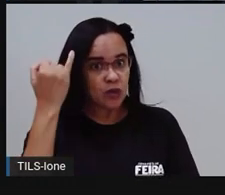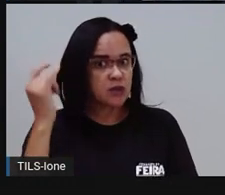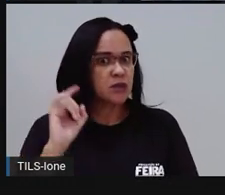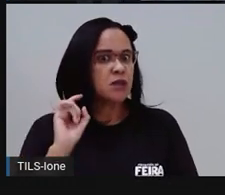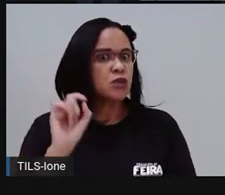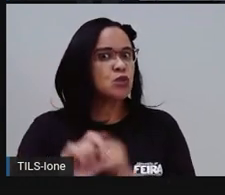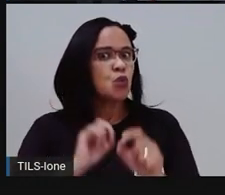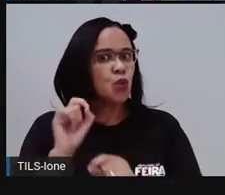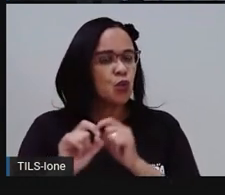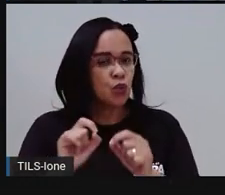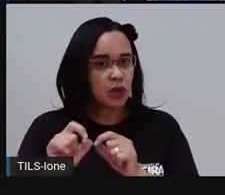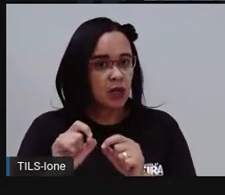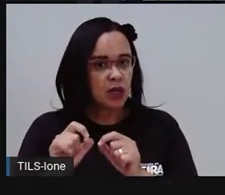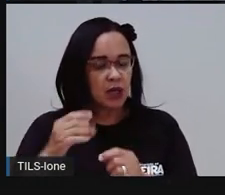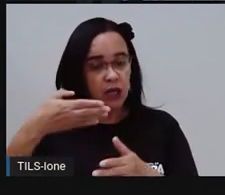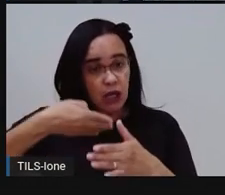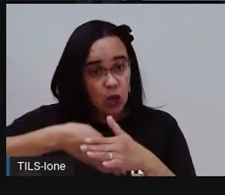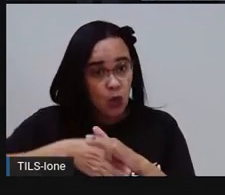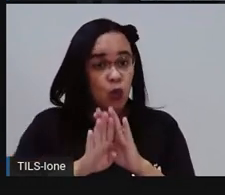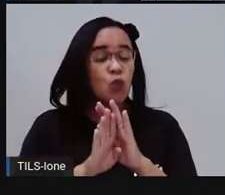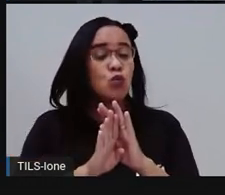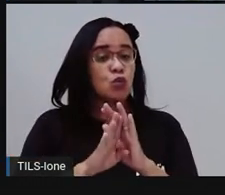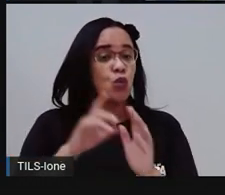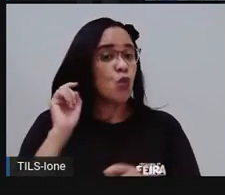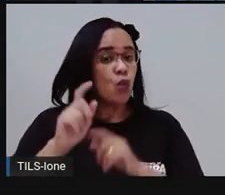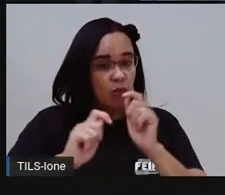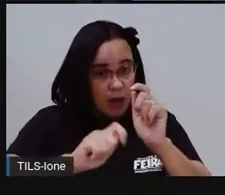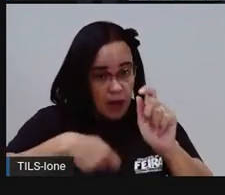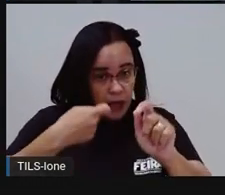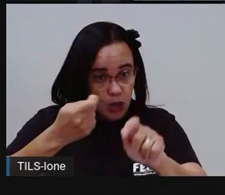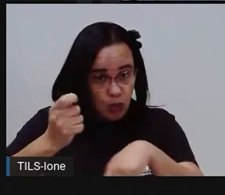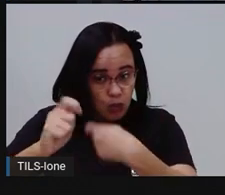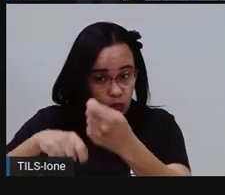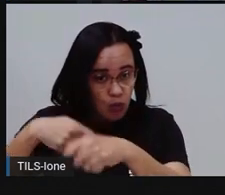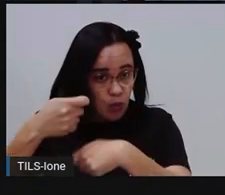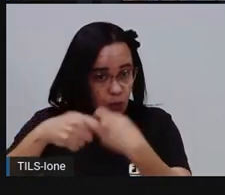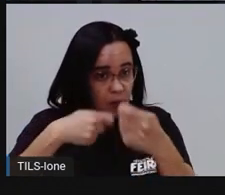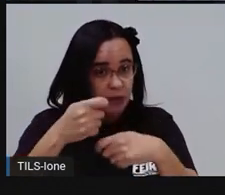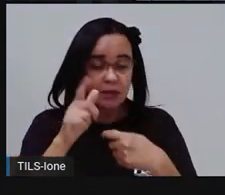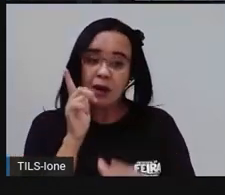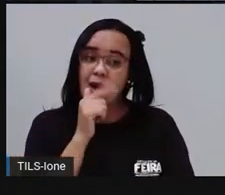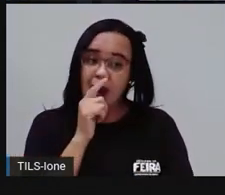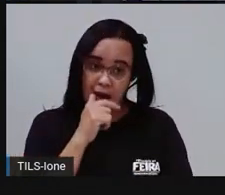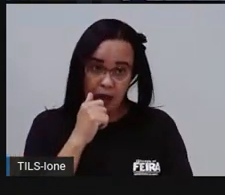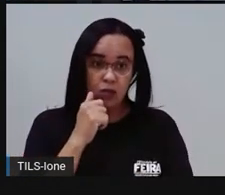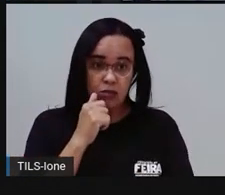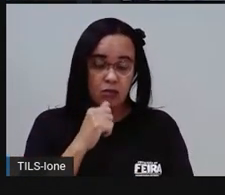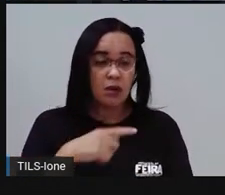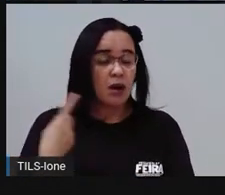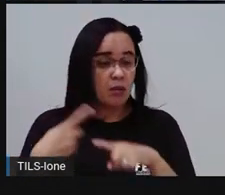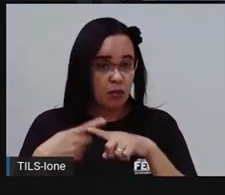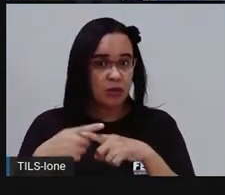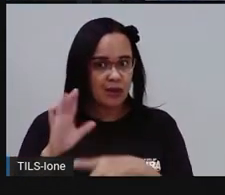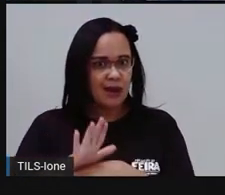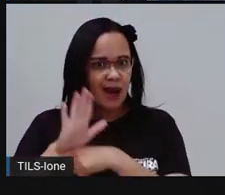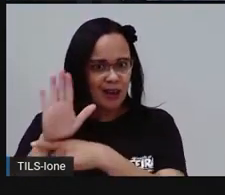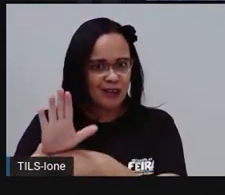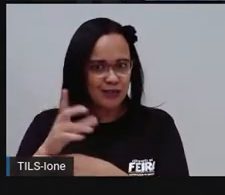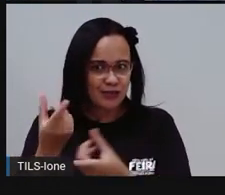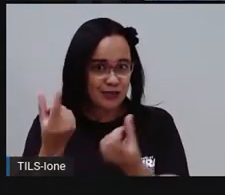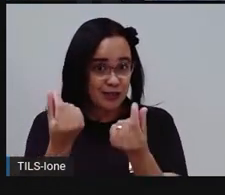hábitos de economia, que isso vai ajudar o bolso de vocês e também vai ajudar a natureza, tá certo?